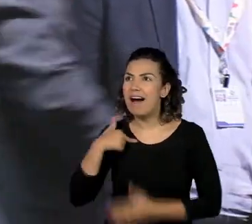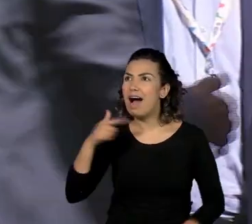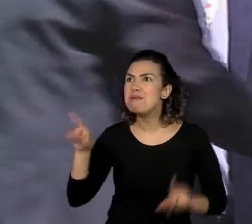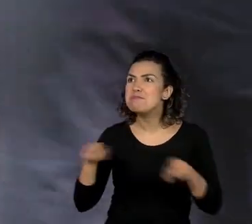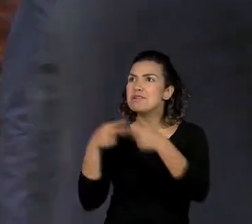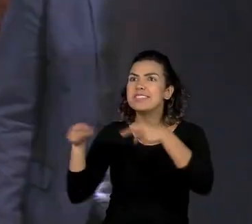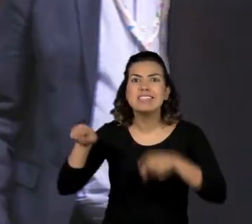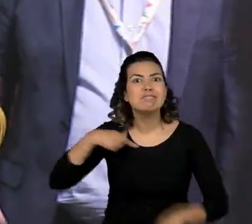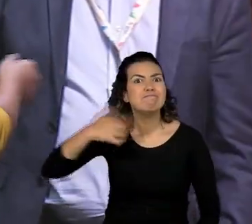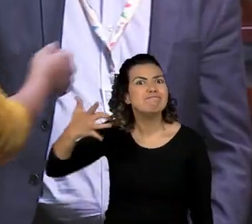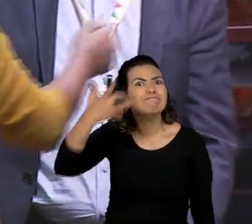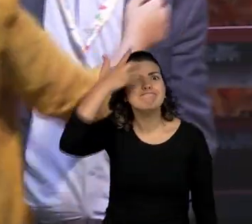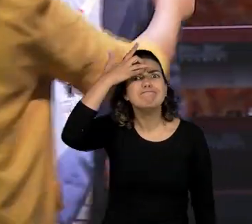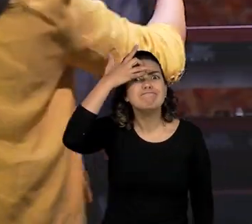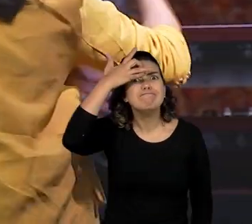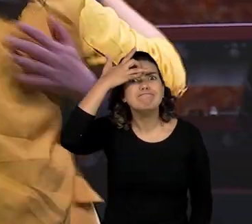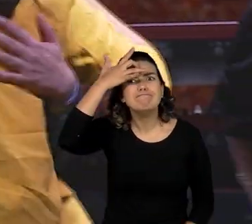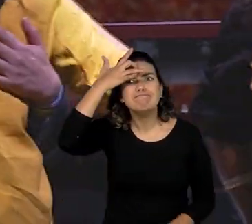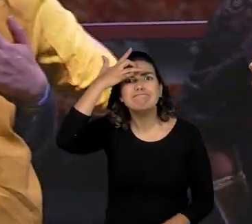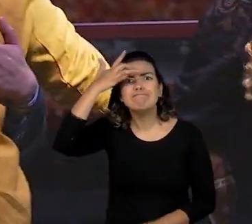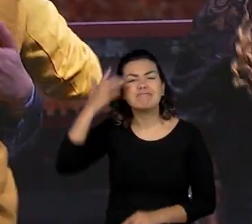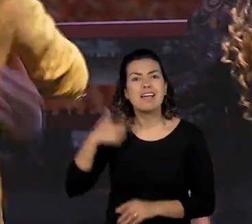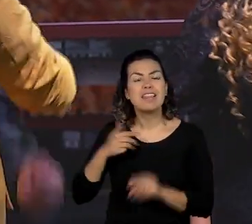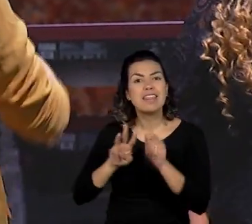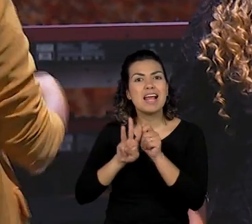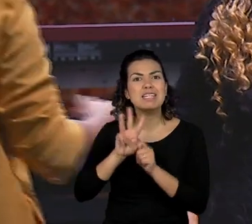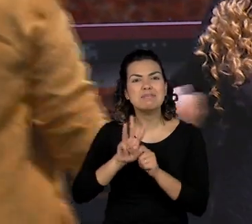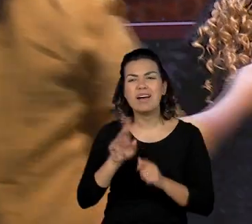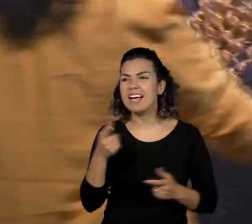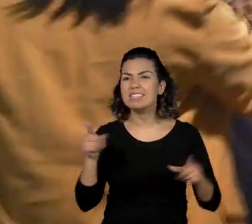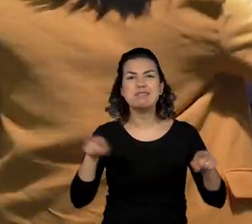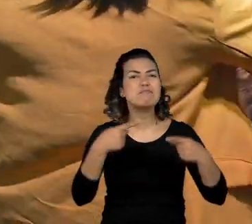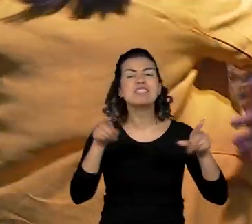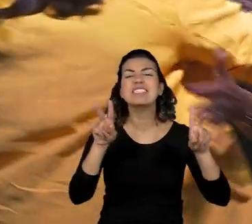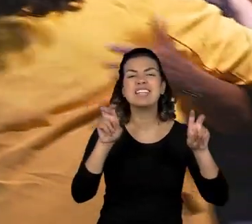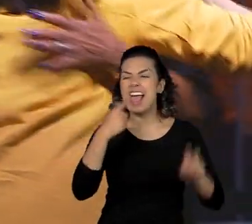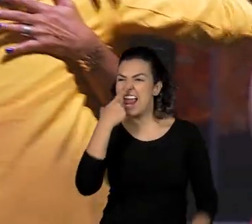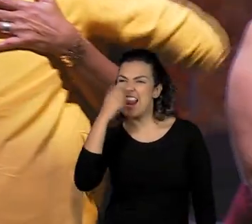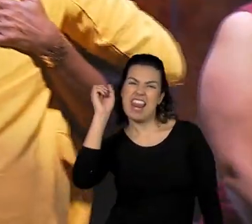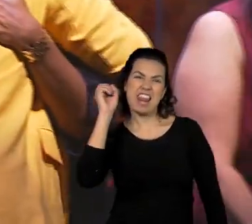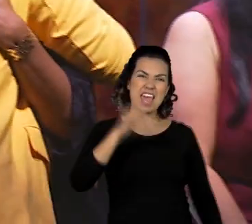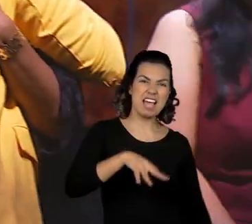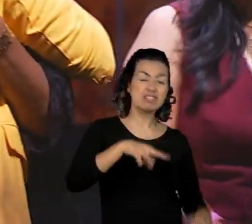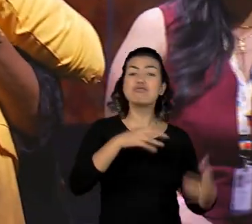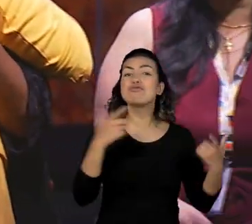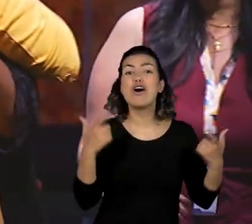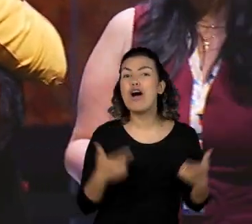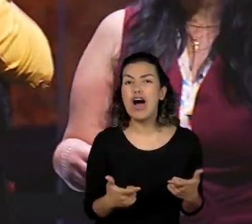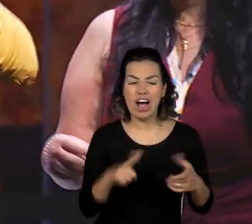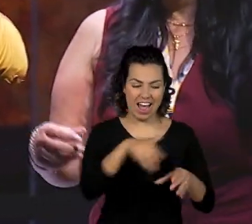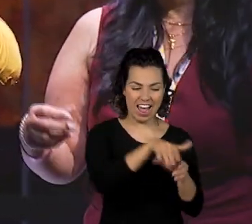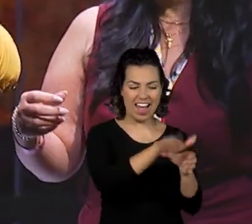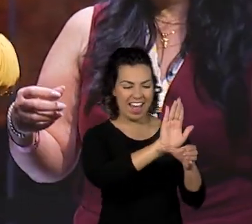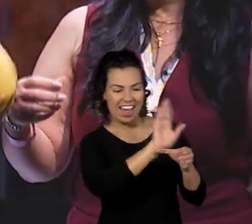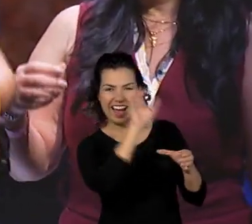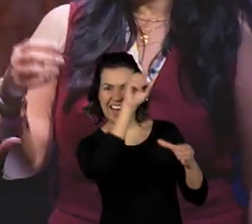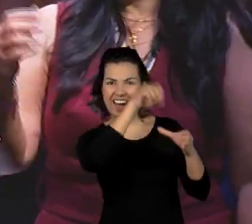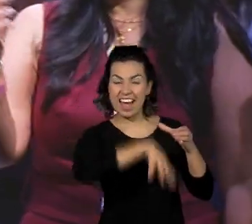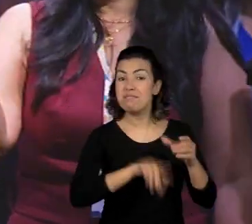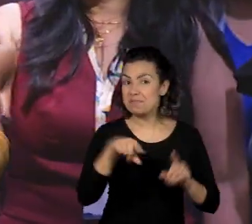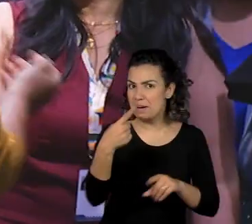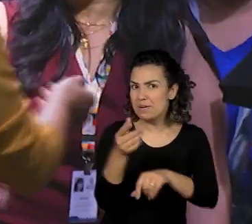vou pedir uma palinha aqui nessa transmissão, viu, Nayara? É lixo é no lixo. Depois pesquisem aí no YouTube da TV Cultura.